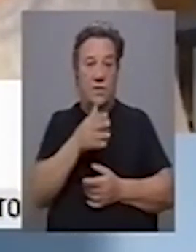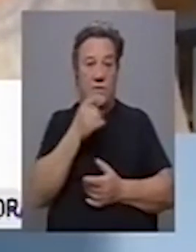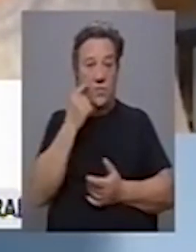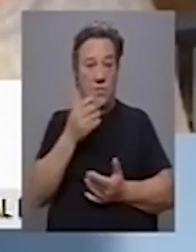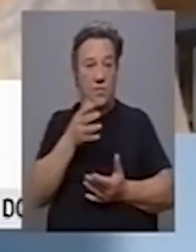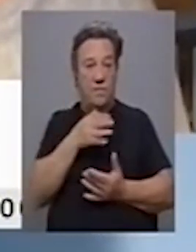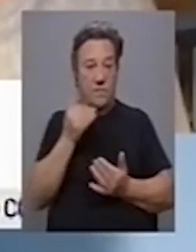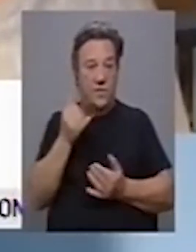nos trouxe. Muito obrigada.